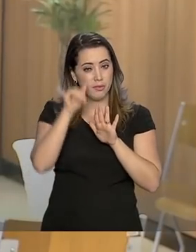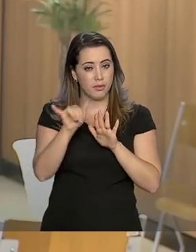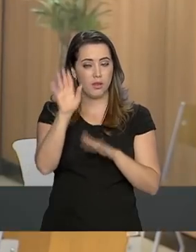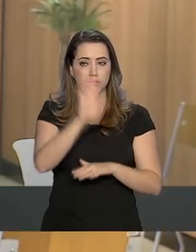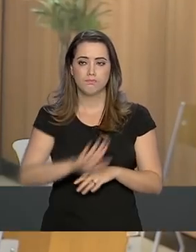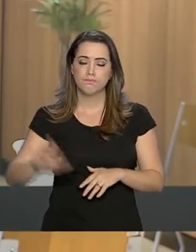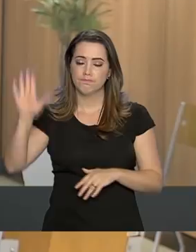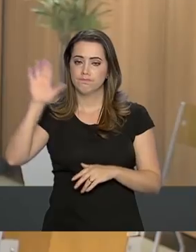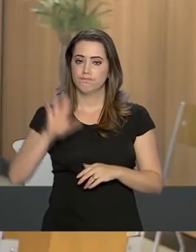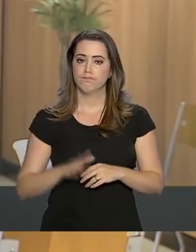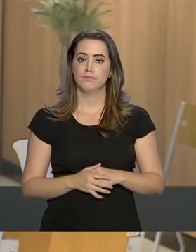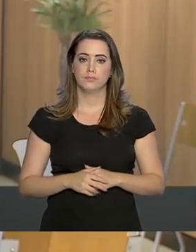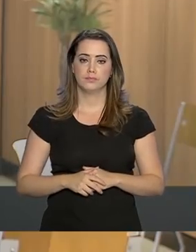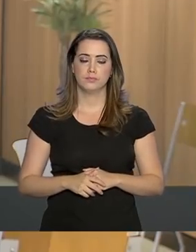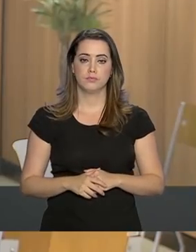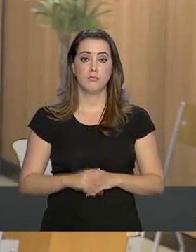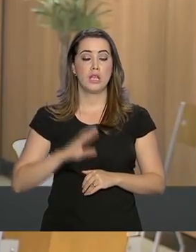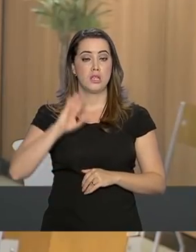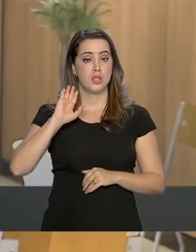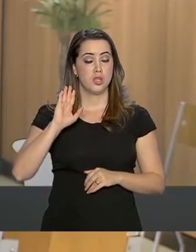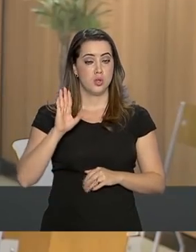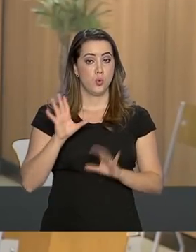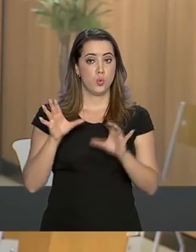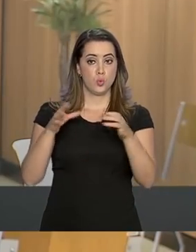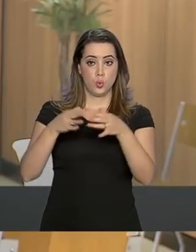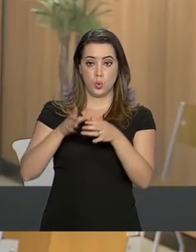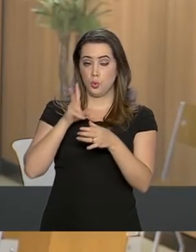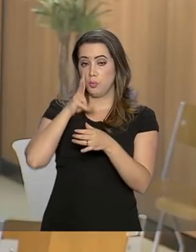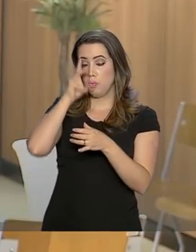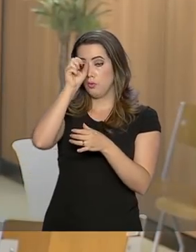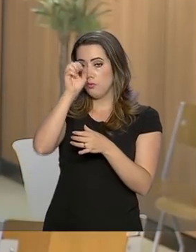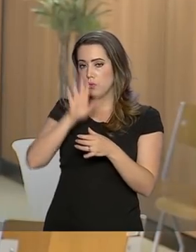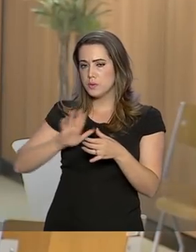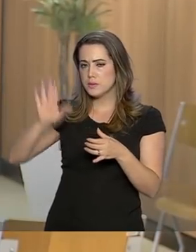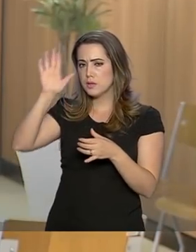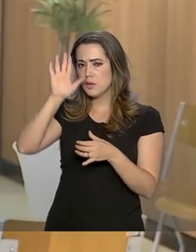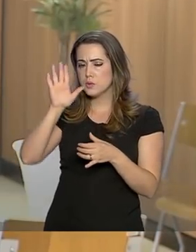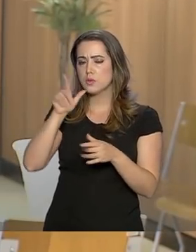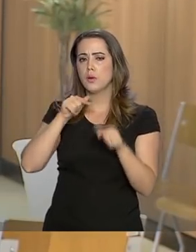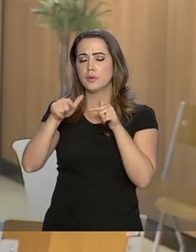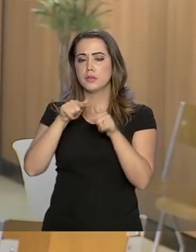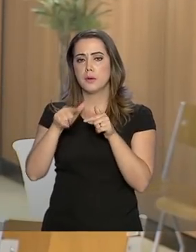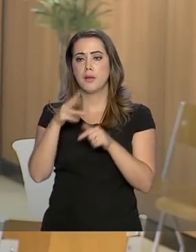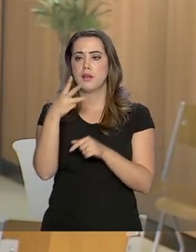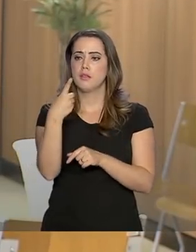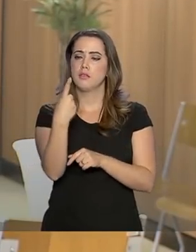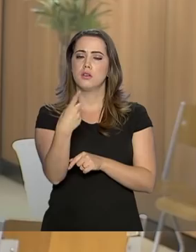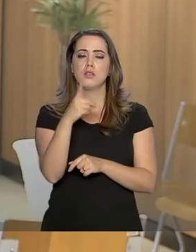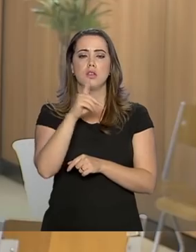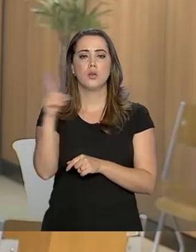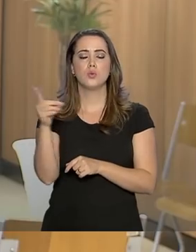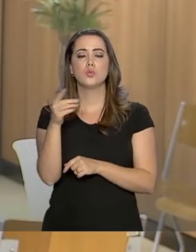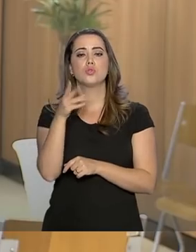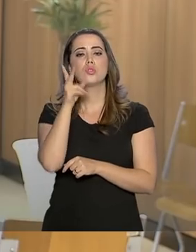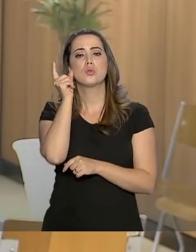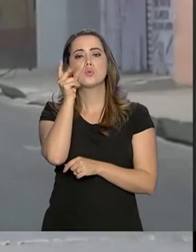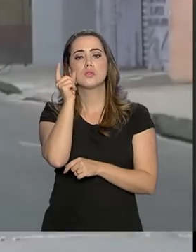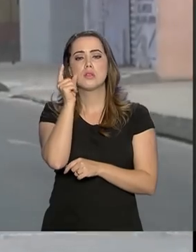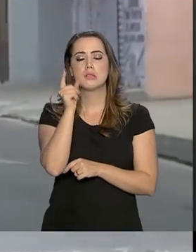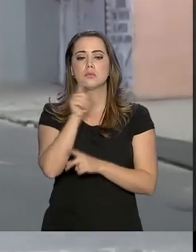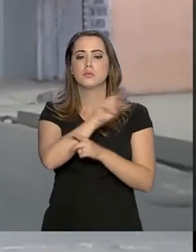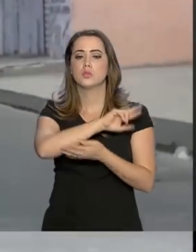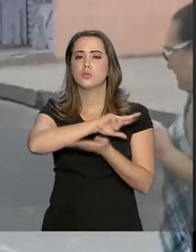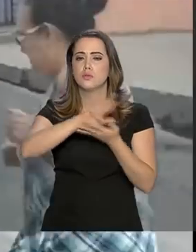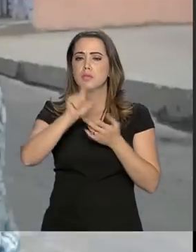Força Nacional atua há 31 dias no Estado do Ceará. São 420 homens e 93 viaturas em ação.